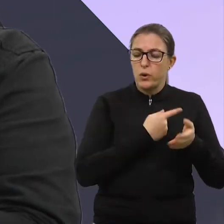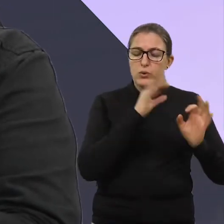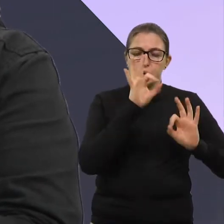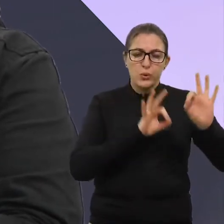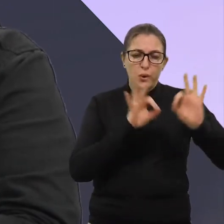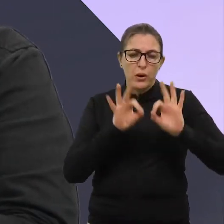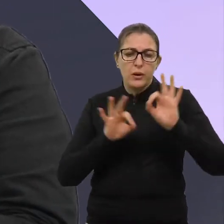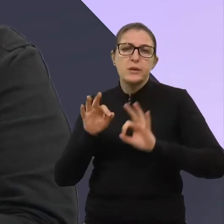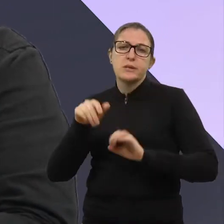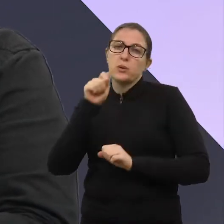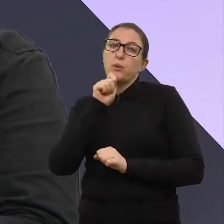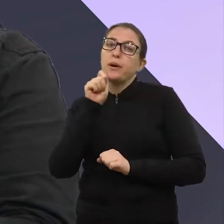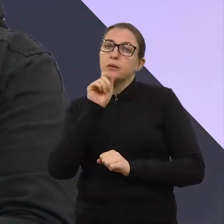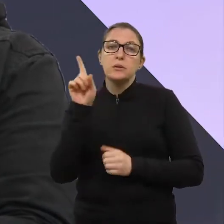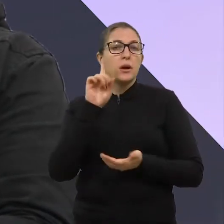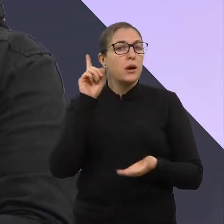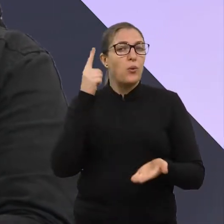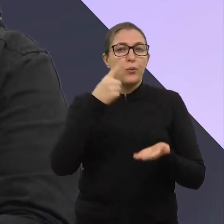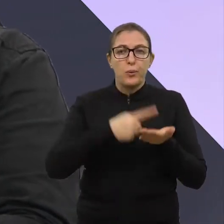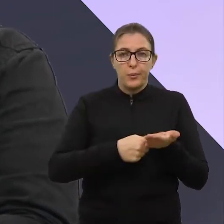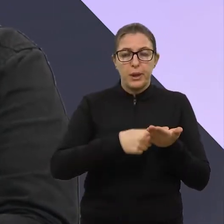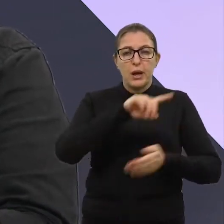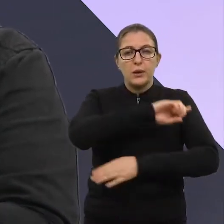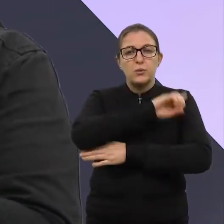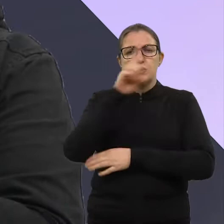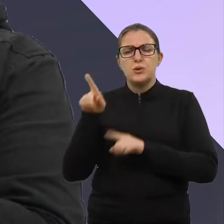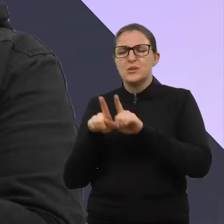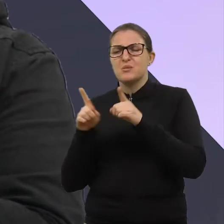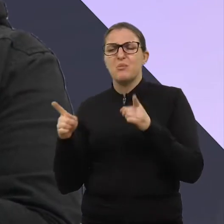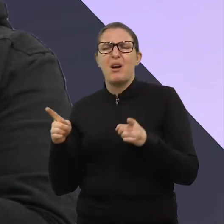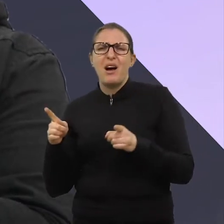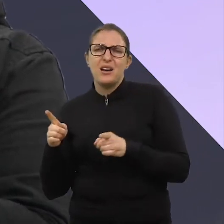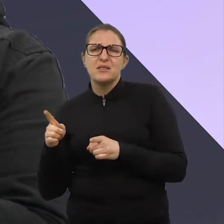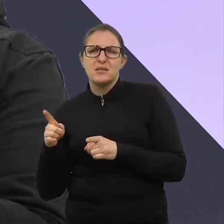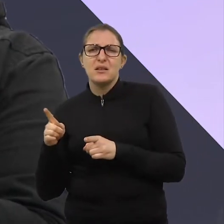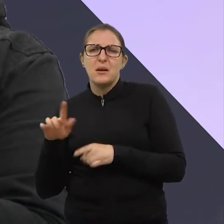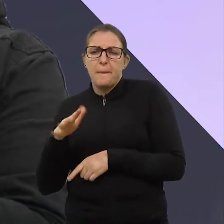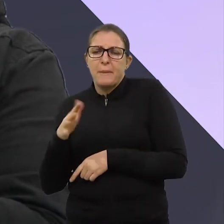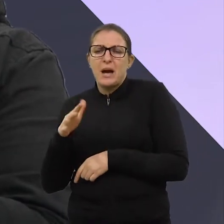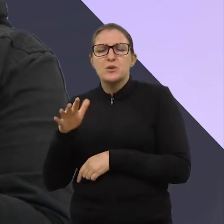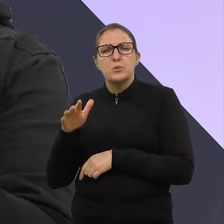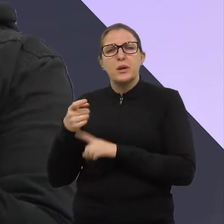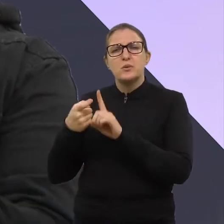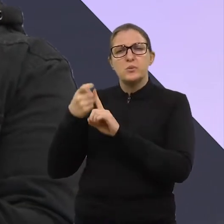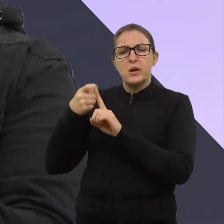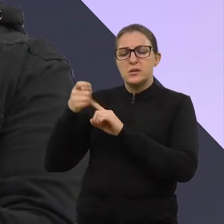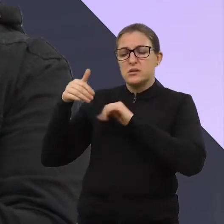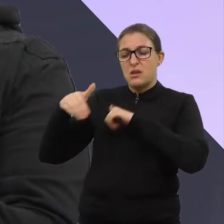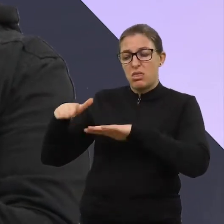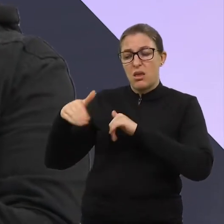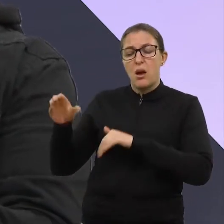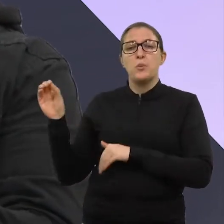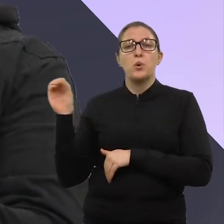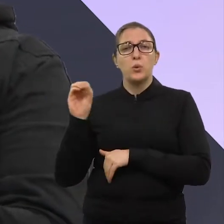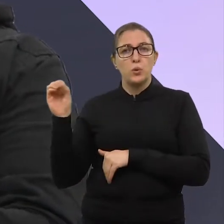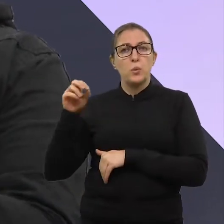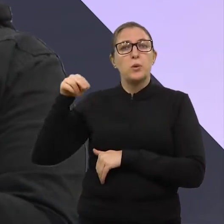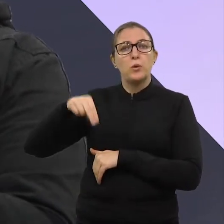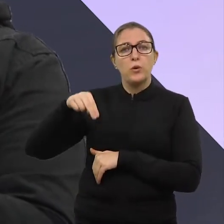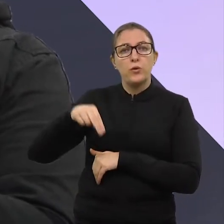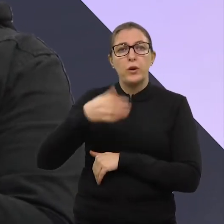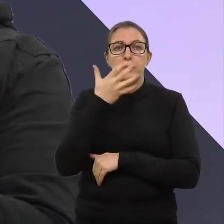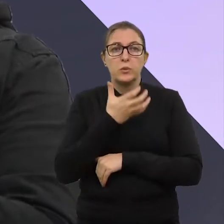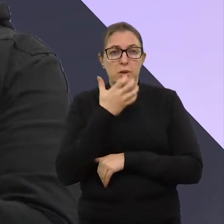demarcar as datas. Mas vai ser lá setembro, outubro, novembro, dezembro, os festivais, né? Então, o Canto da Gente é uma